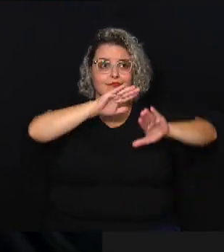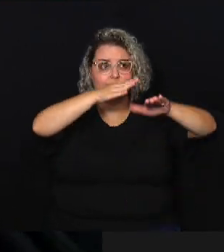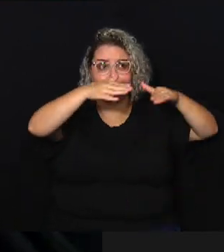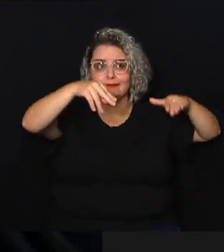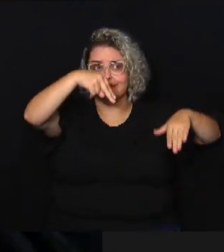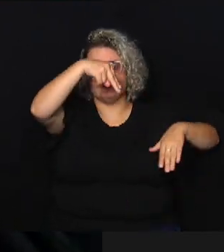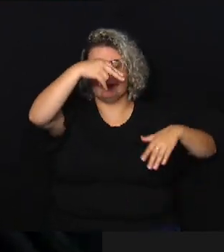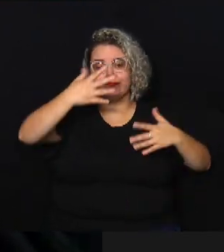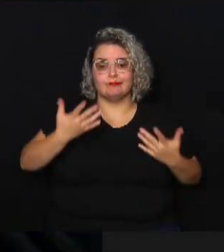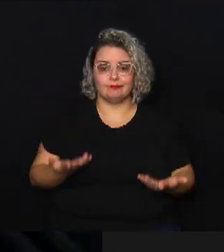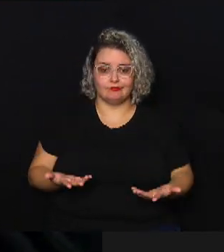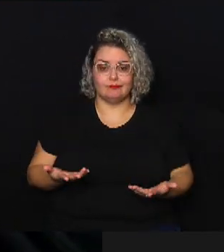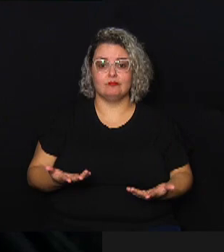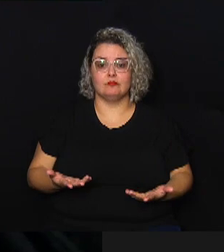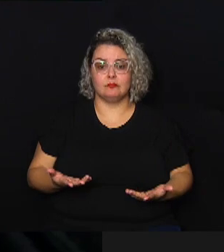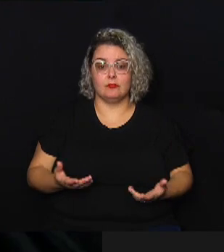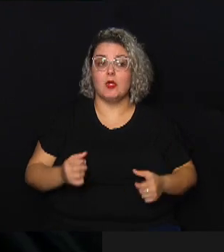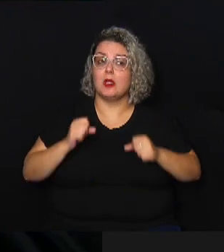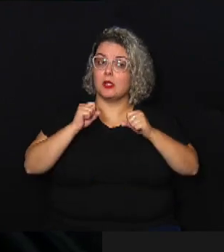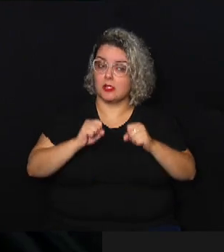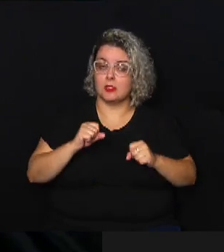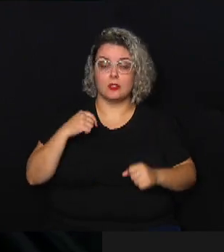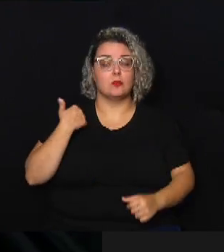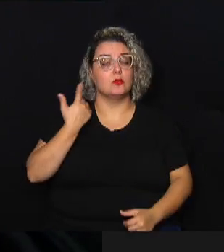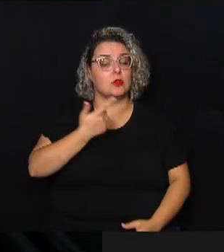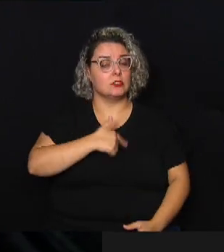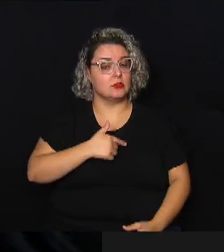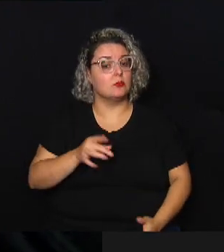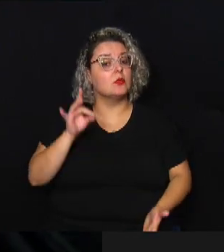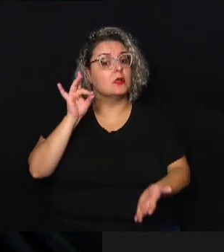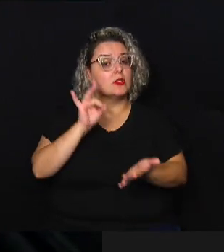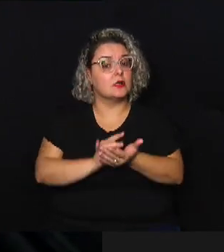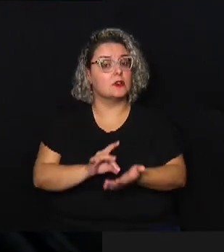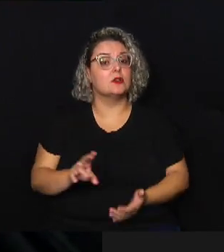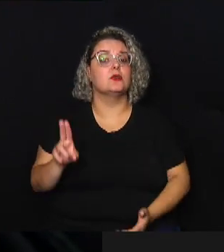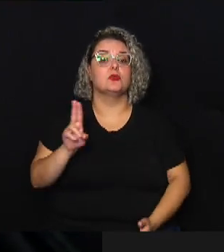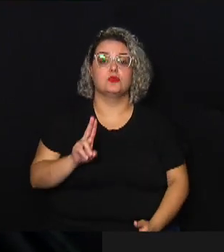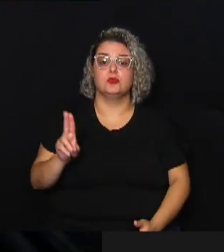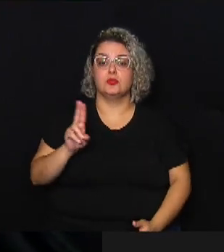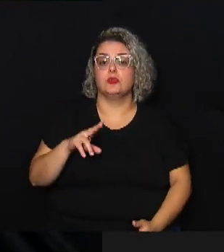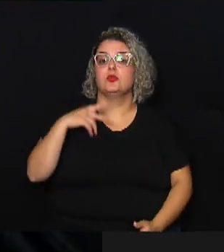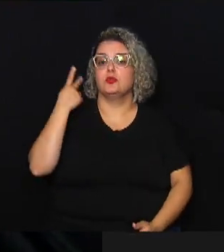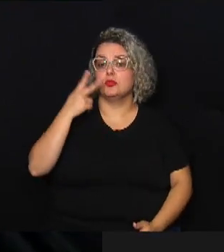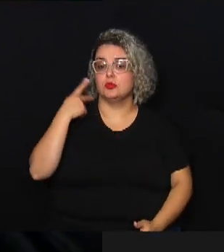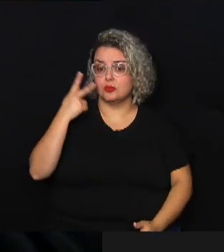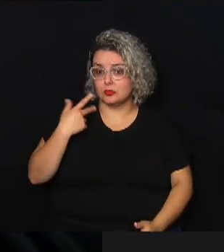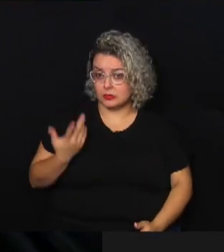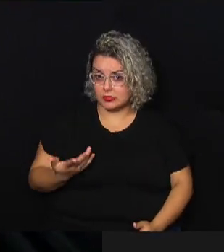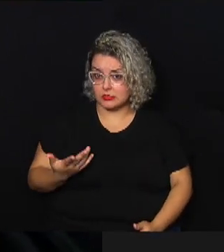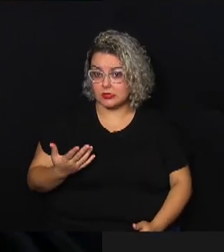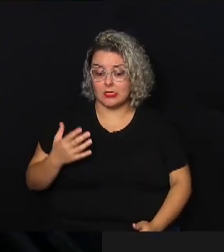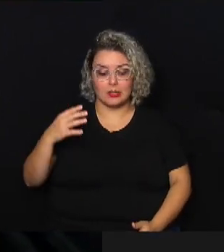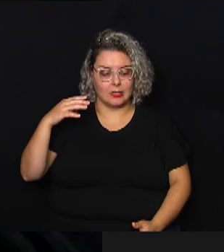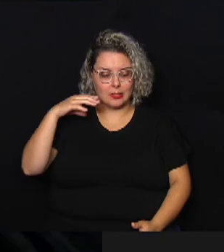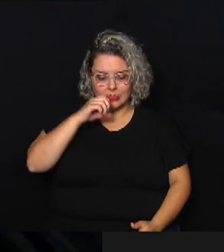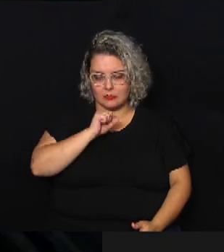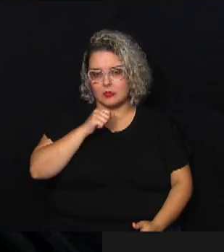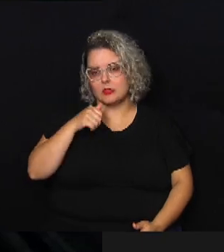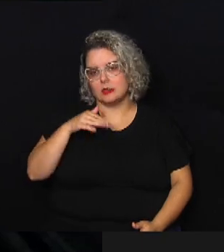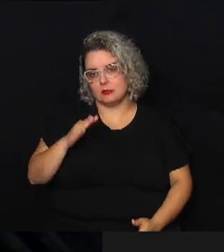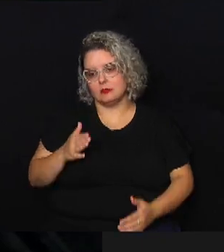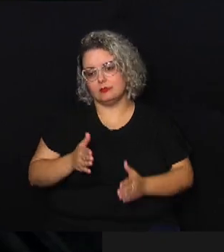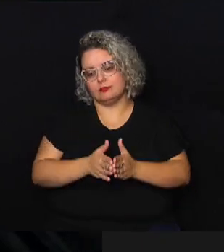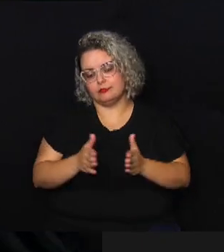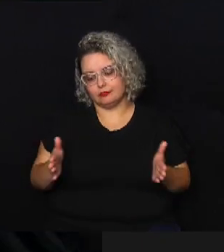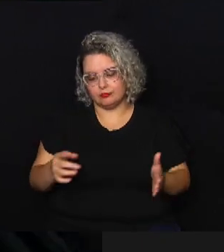ela sirva para que a gente possa realmente implementar políticas imediatas e a mais longo prazo